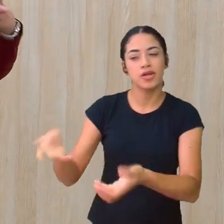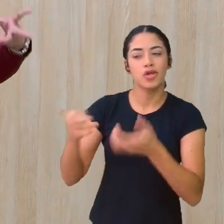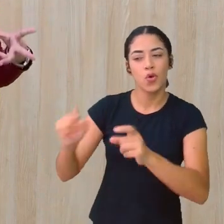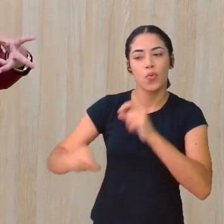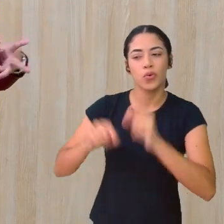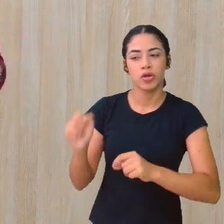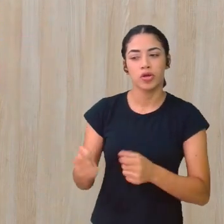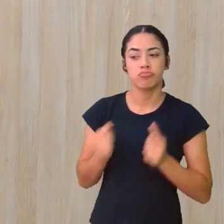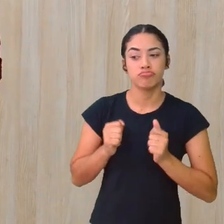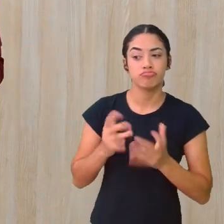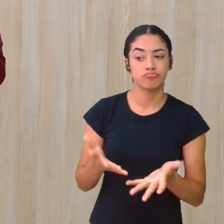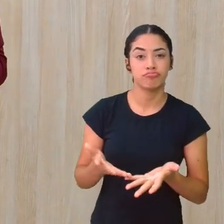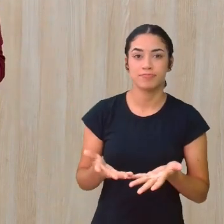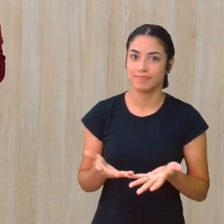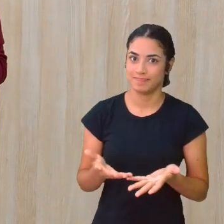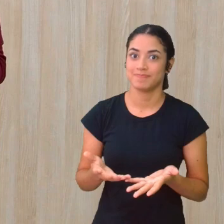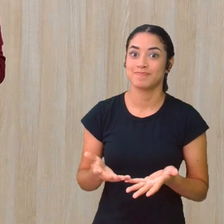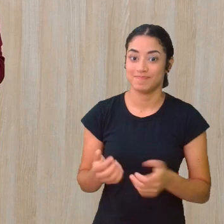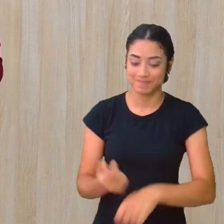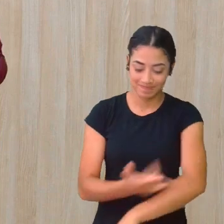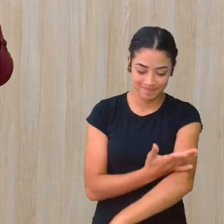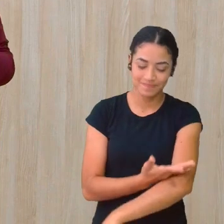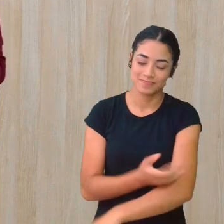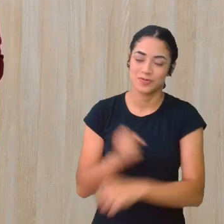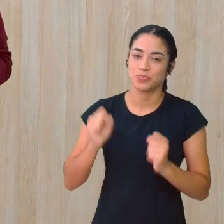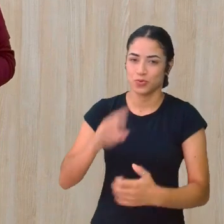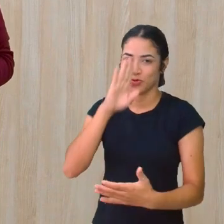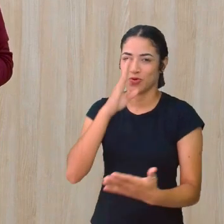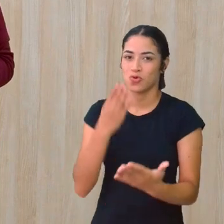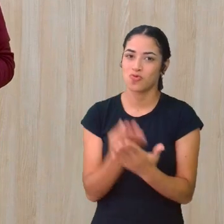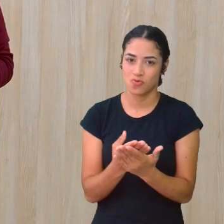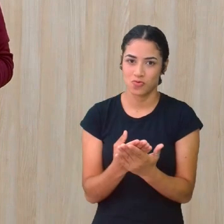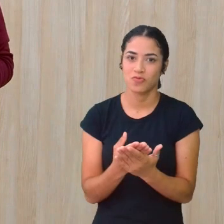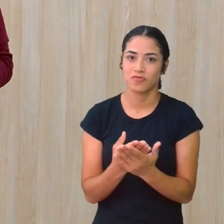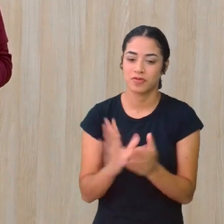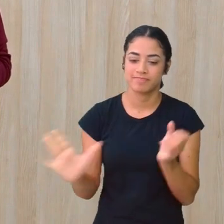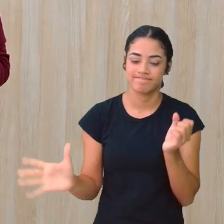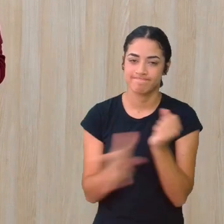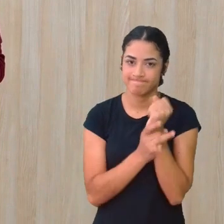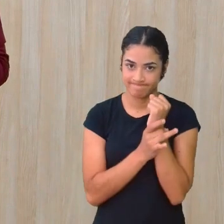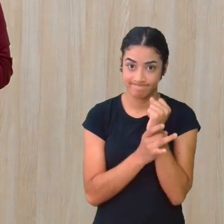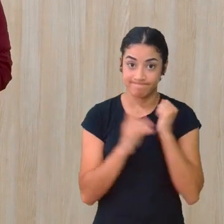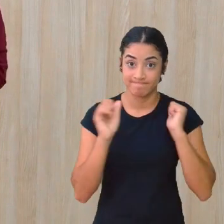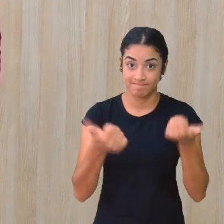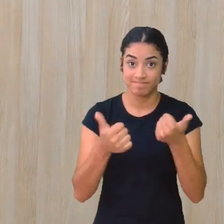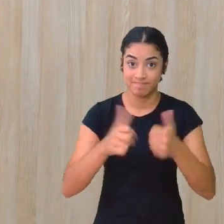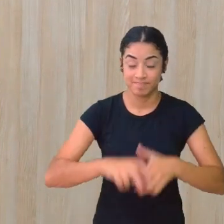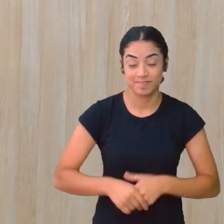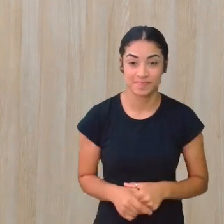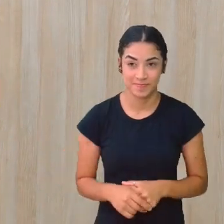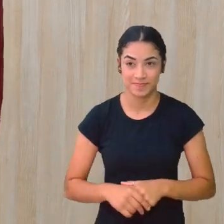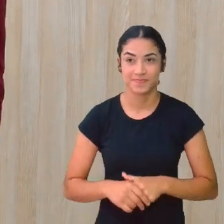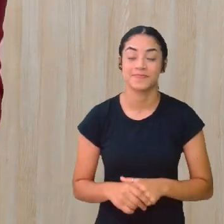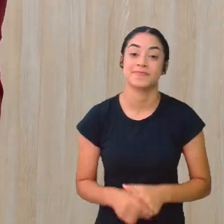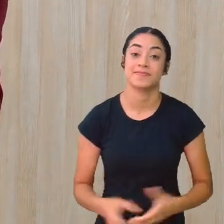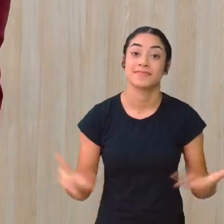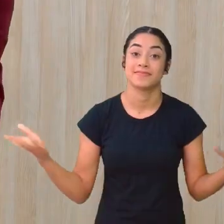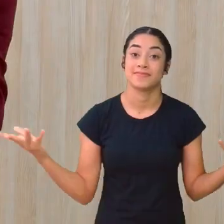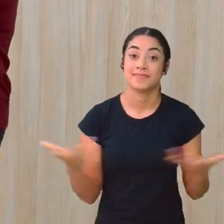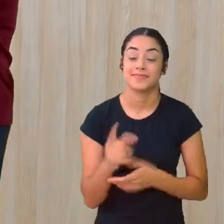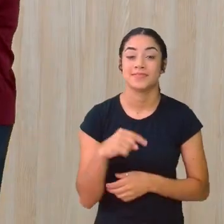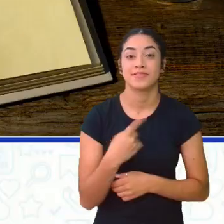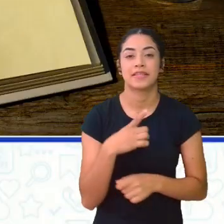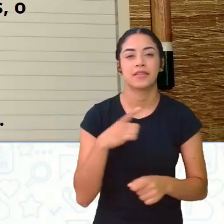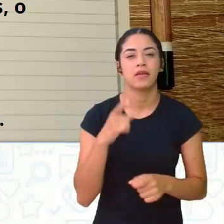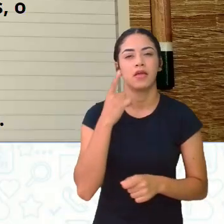motivação Então nele A gente pode confiar Com uma certa Seguridade Tá certo? E aqui a gente está